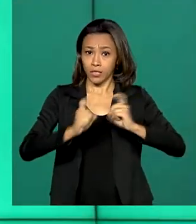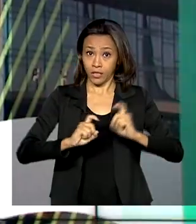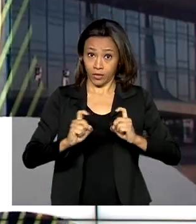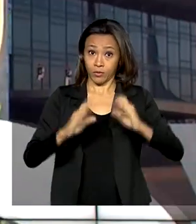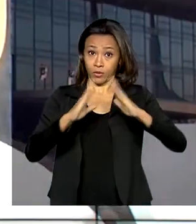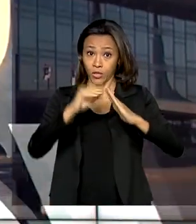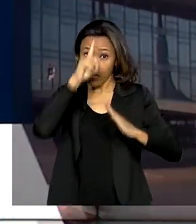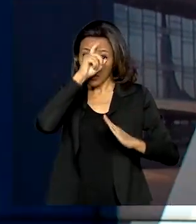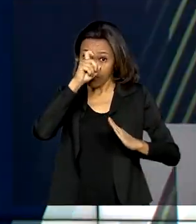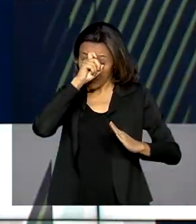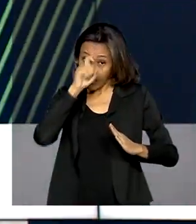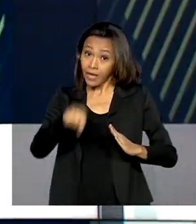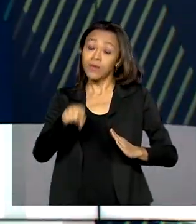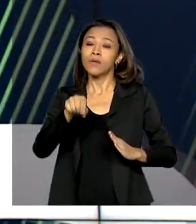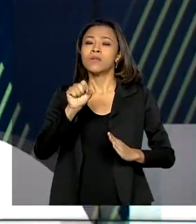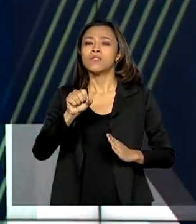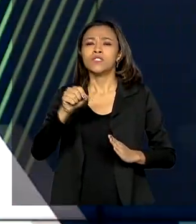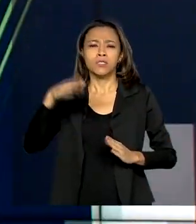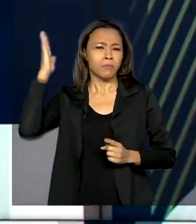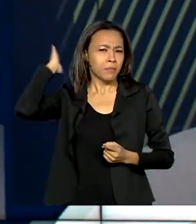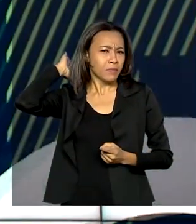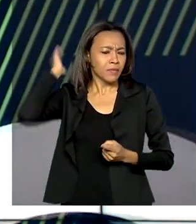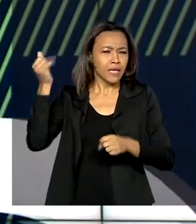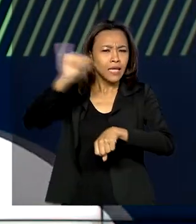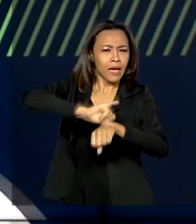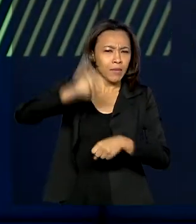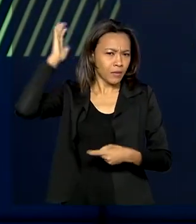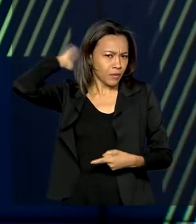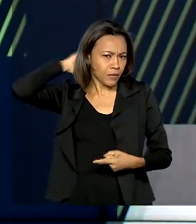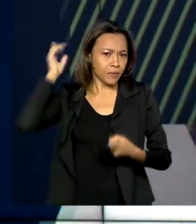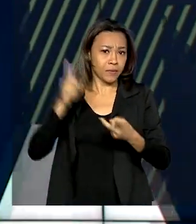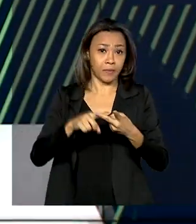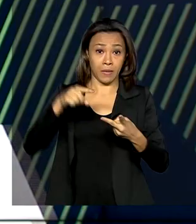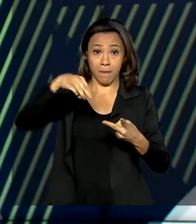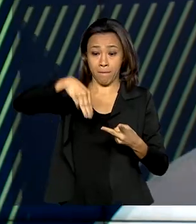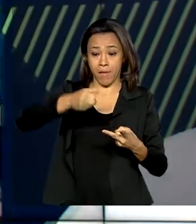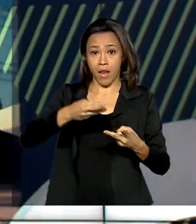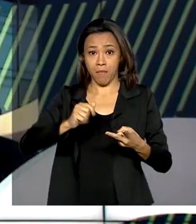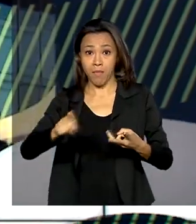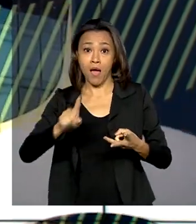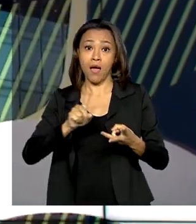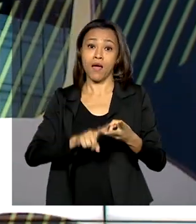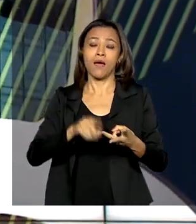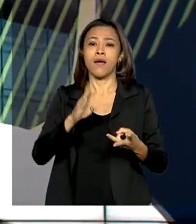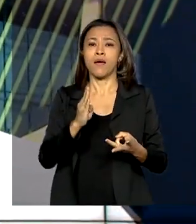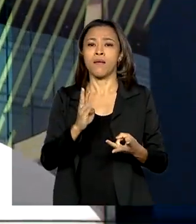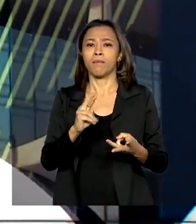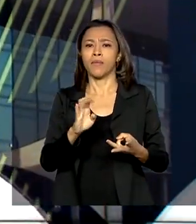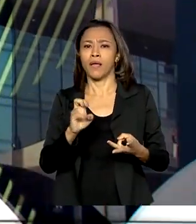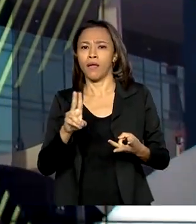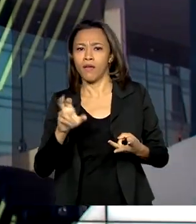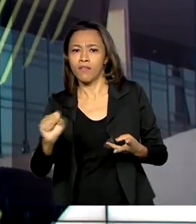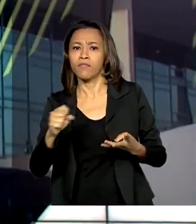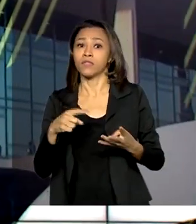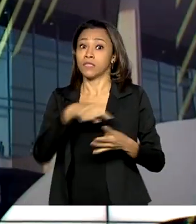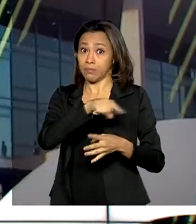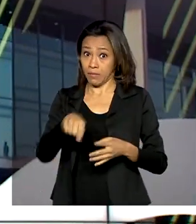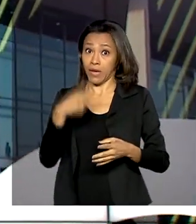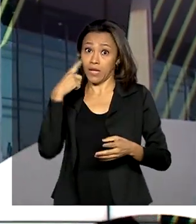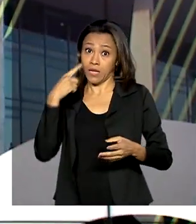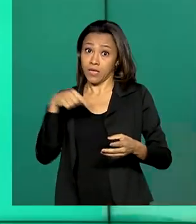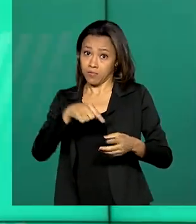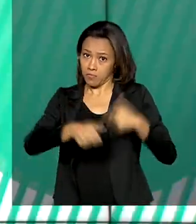em Belém, Marabá, Santarém e Breves. Esses hospitais foram instalados para enfrentar a pandemia de Covid-19 no Estado.